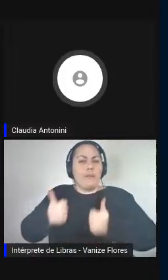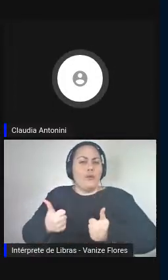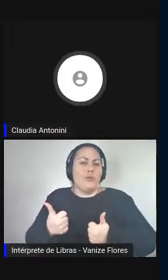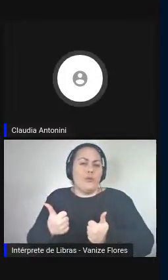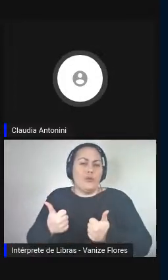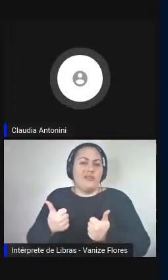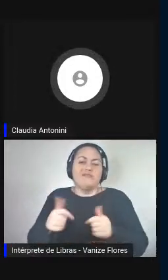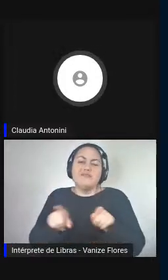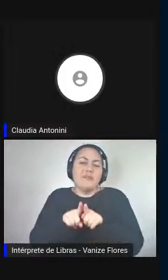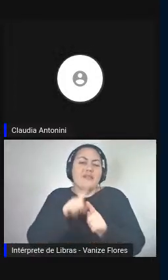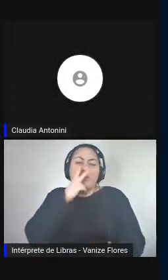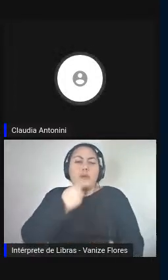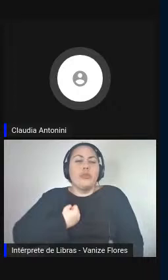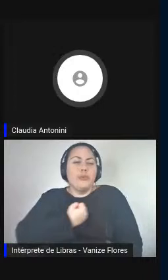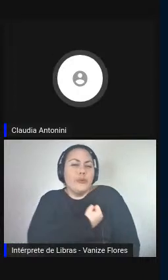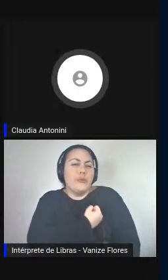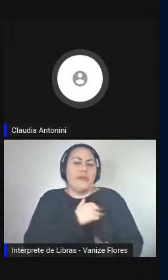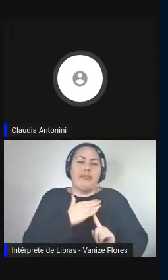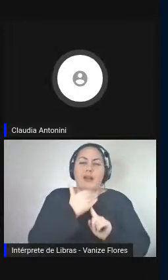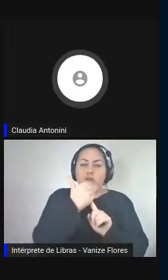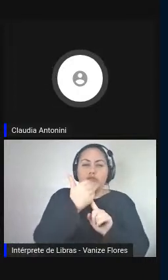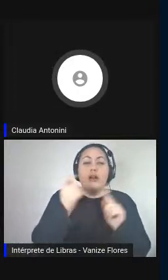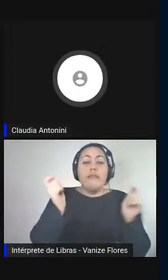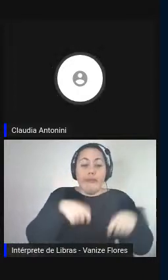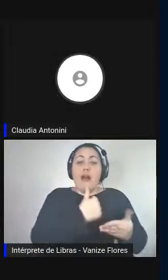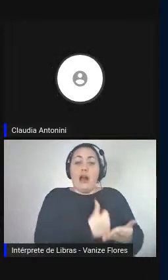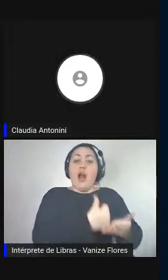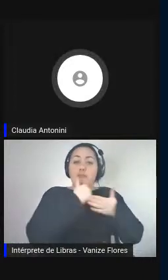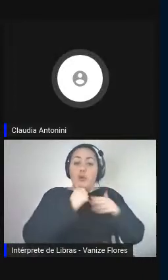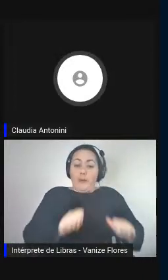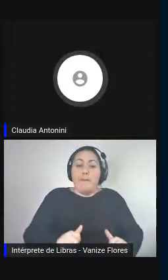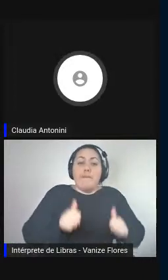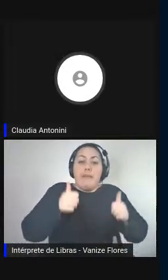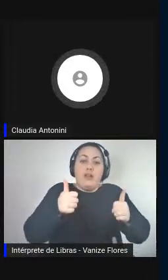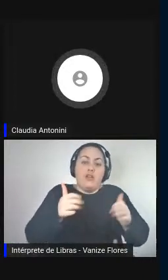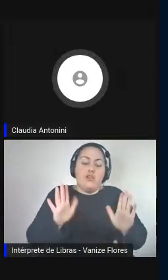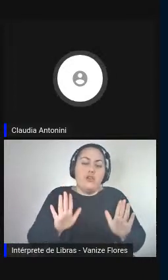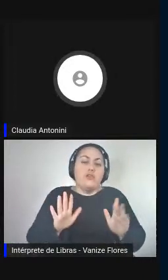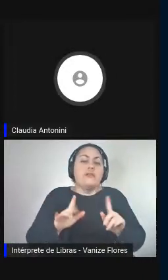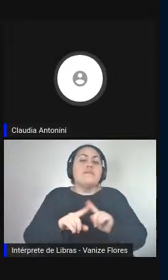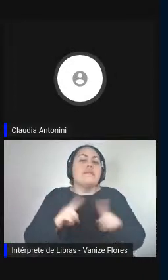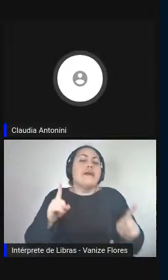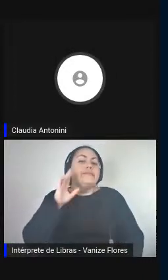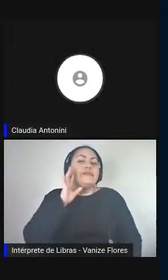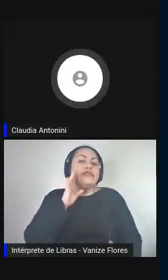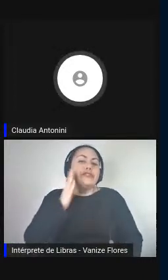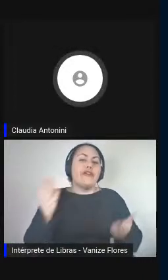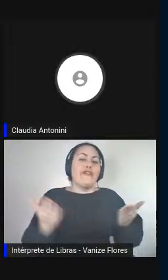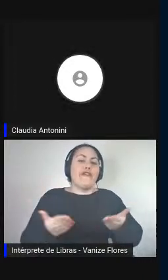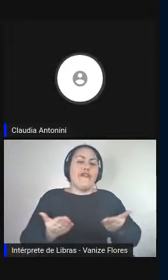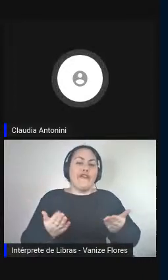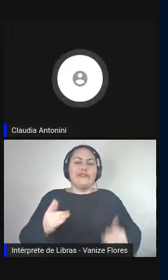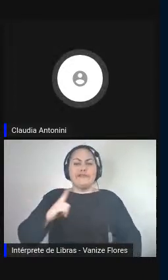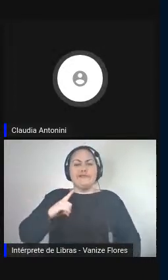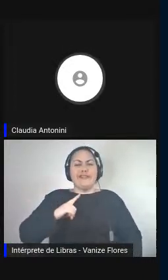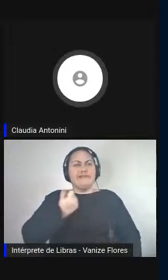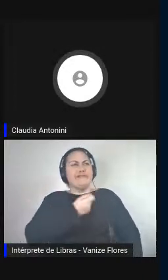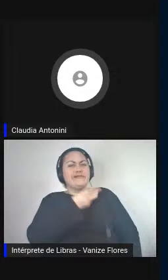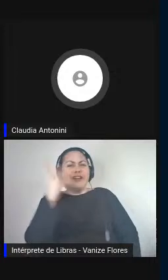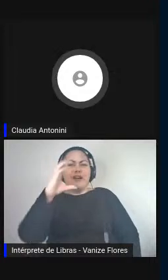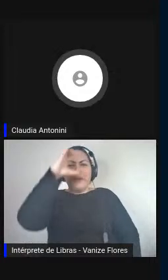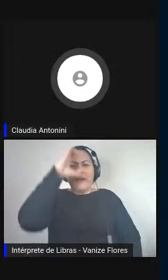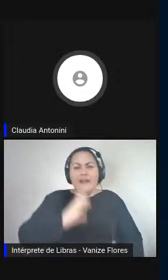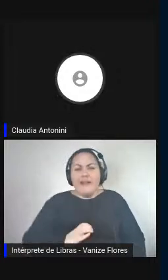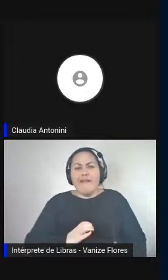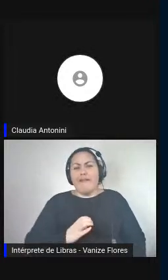pensam que hoje sempre mais clientes, grandes organizações e assim por diante, pedem aos intérpretes